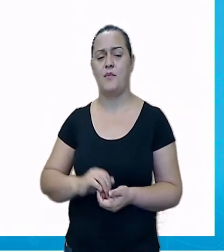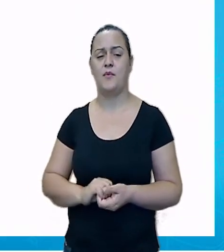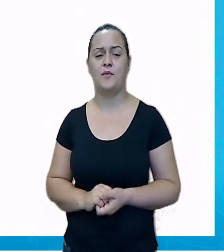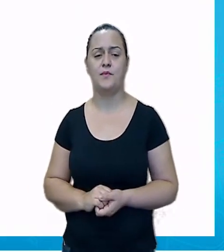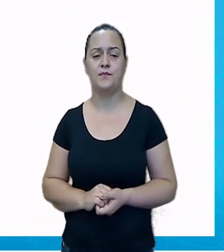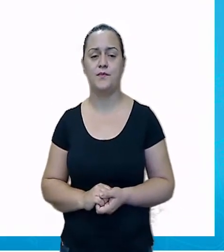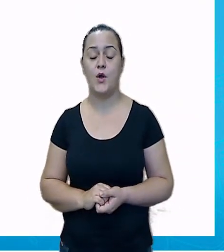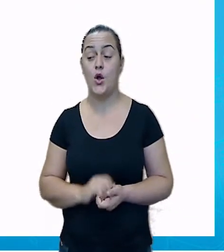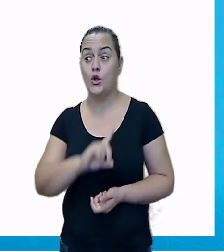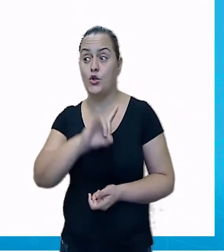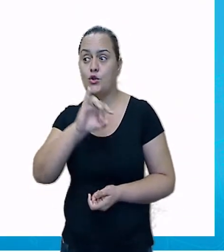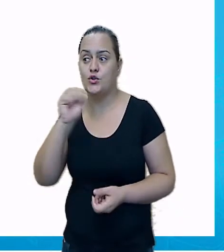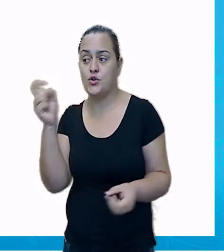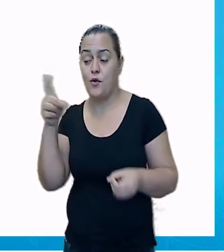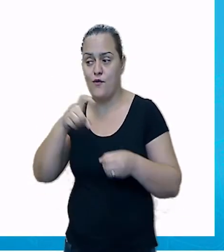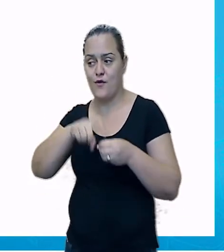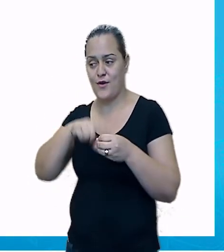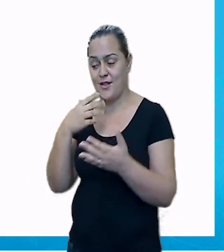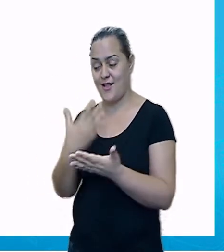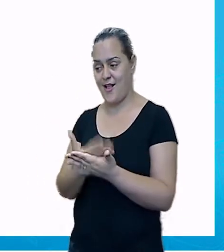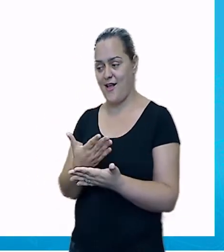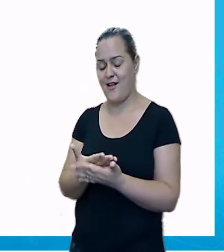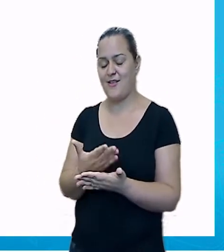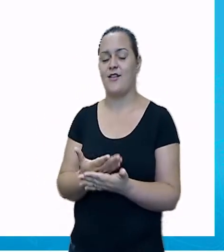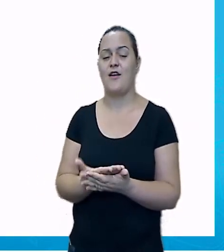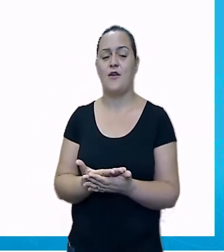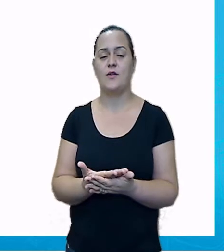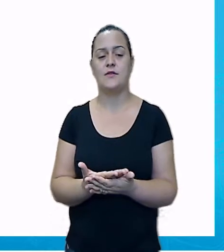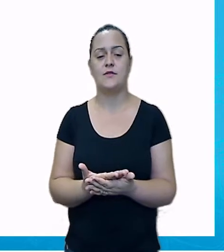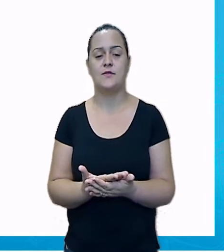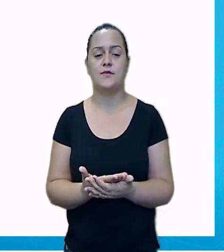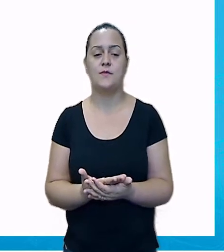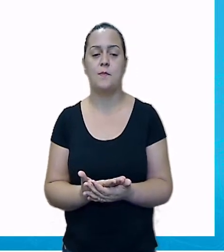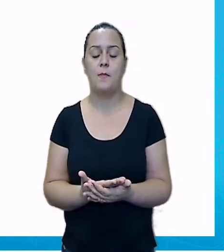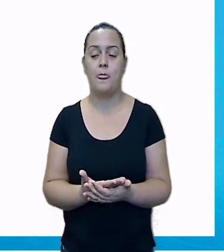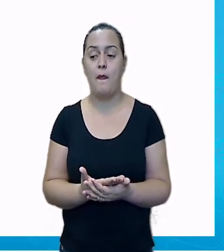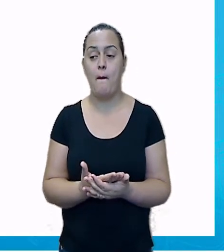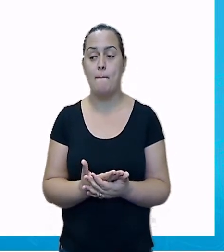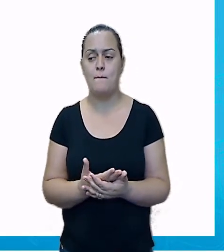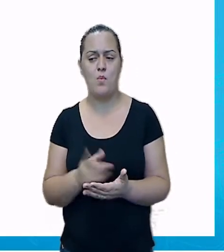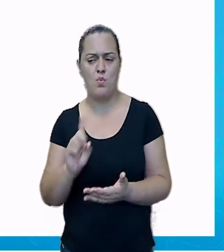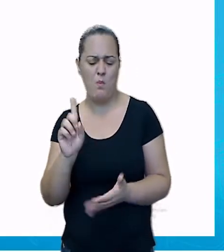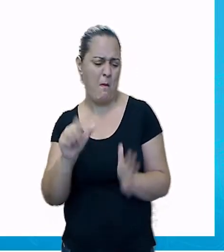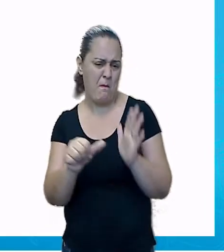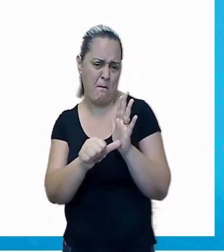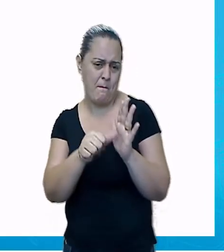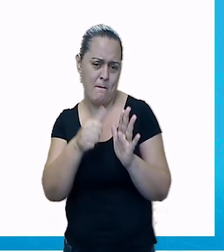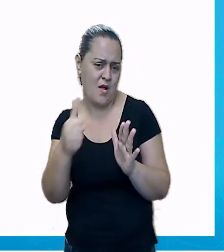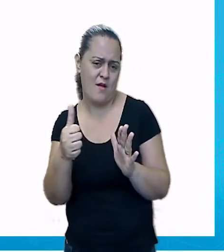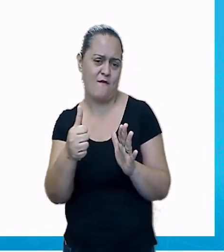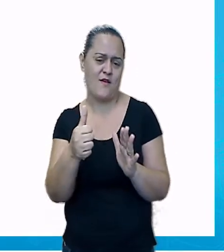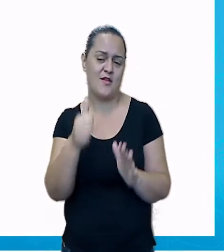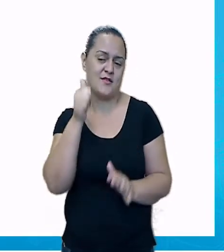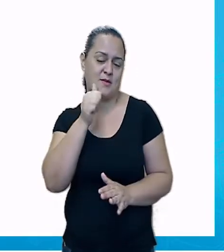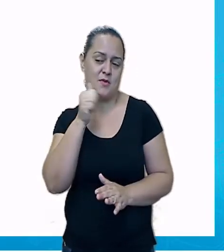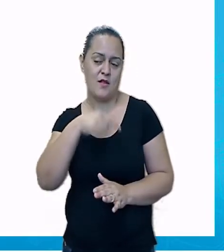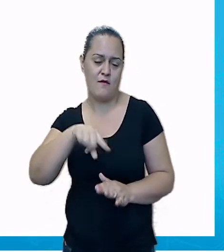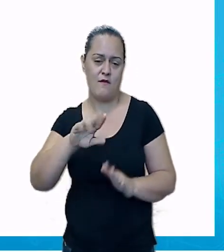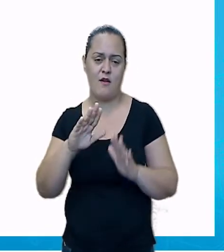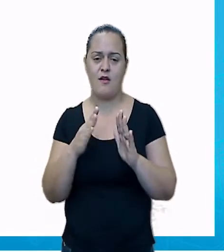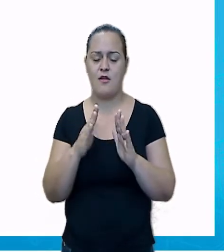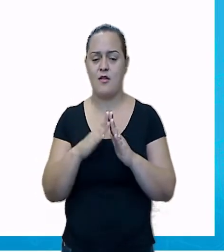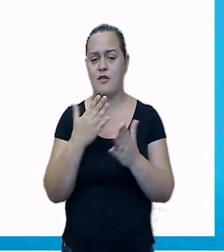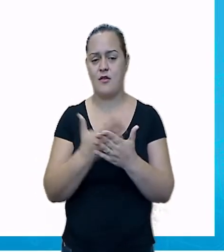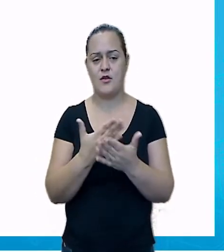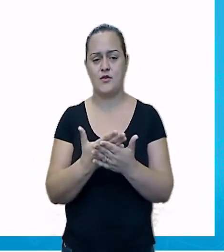No dia da volta às aulas, mesmo não sendo a primeira vez que ela vai à escola, Camila aperta